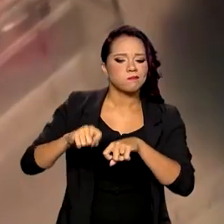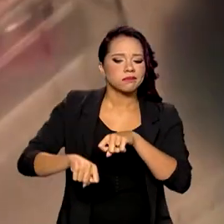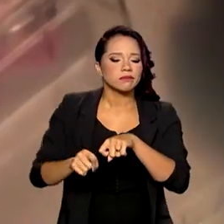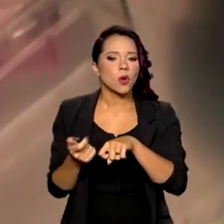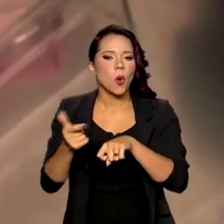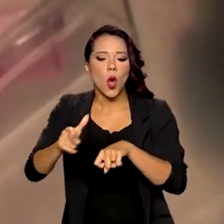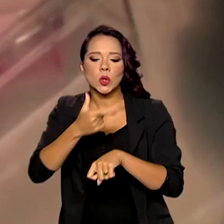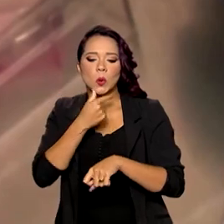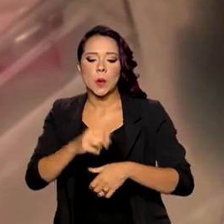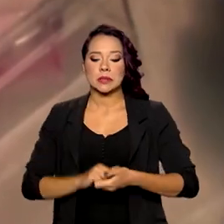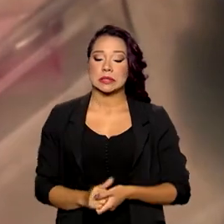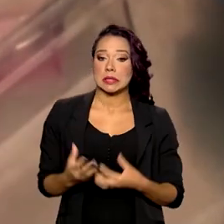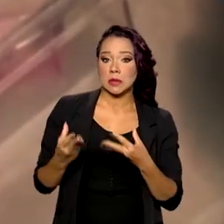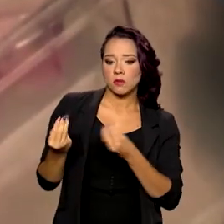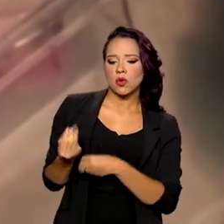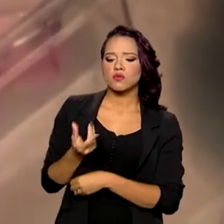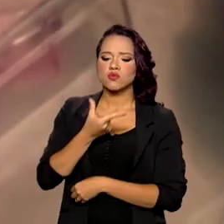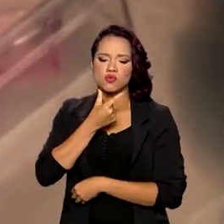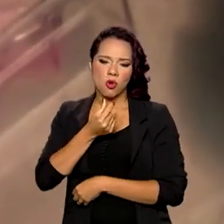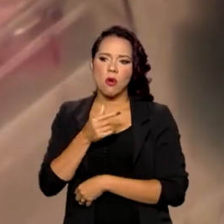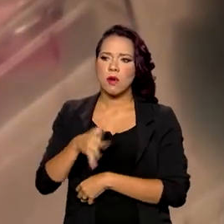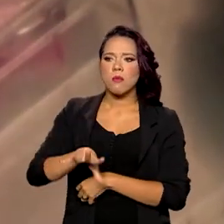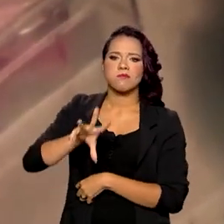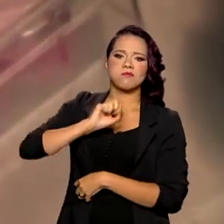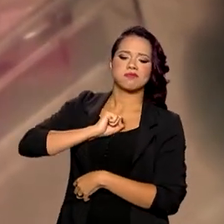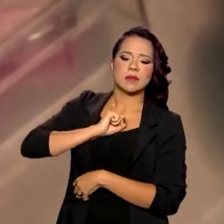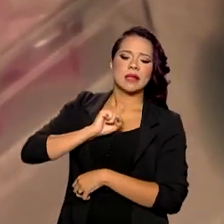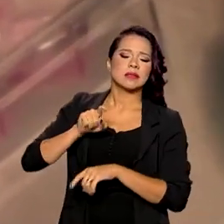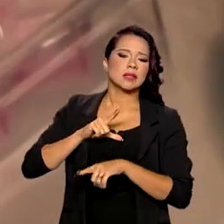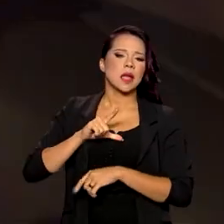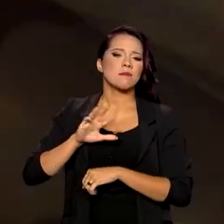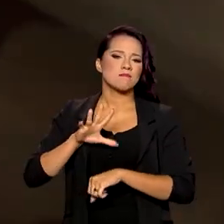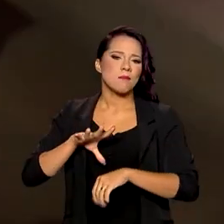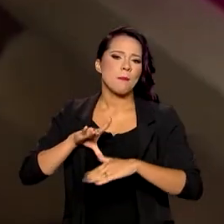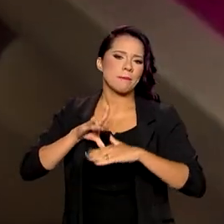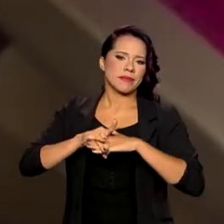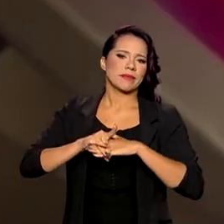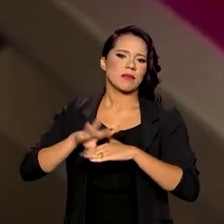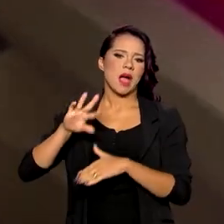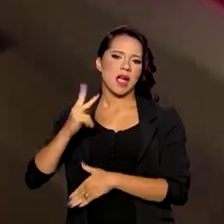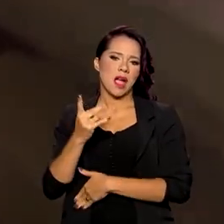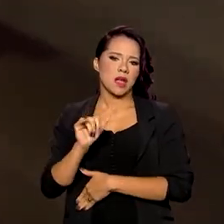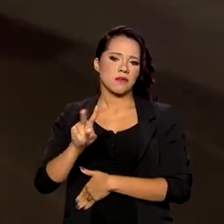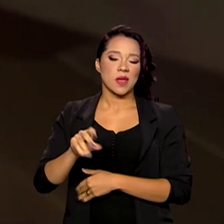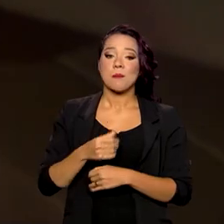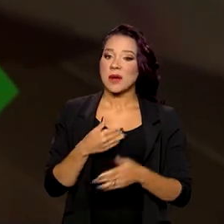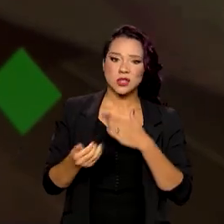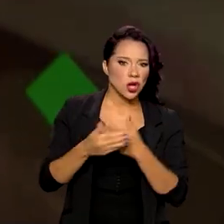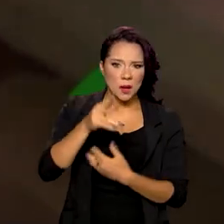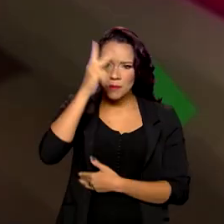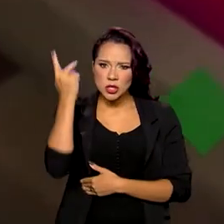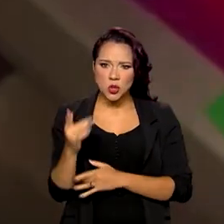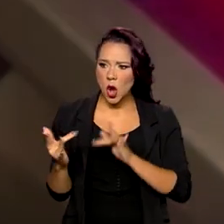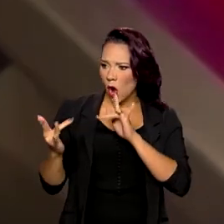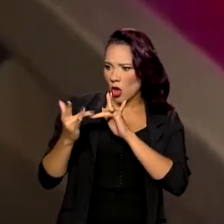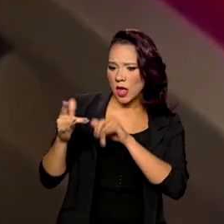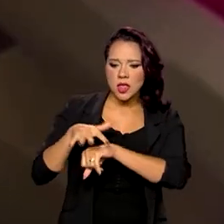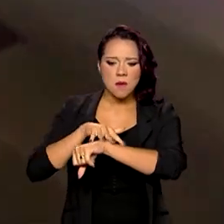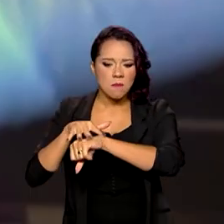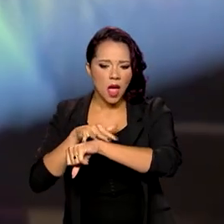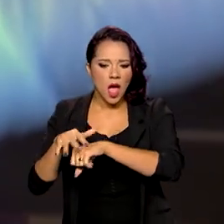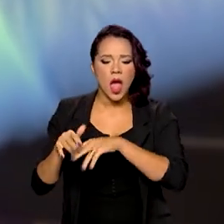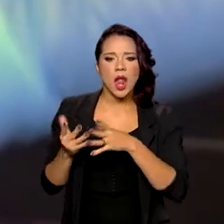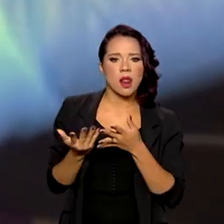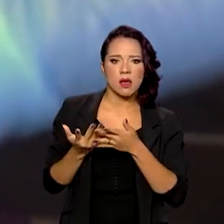homens. Boa parte deles também tem HIV positivo. Mas qualquer pessoa, desde que tenha um contato pele a pele,